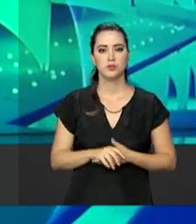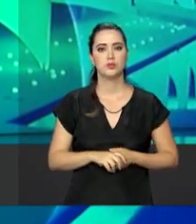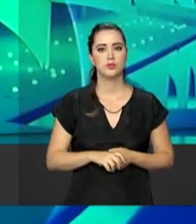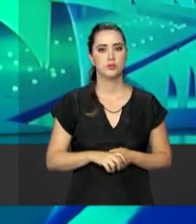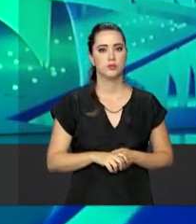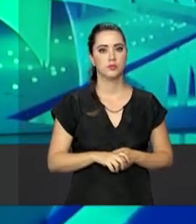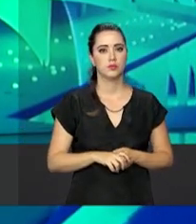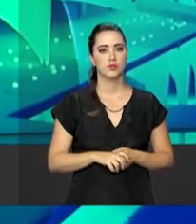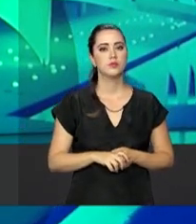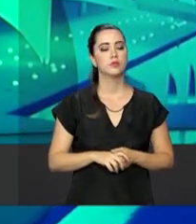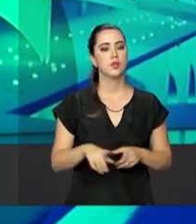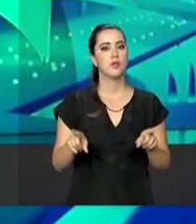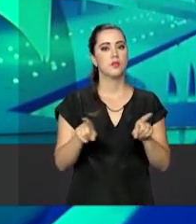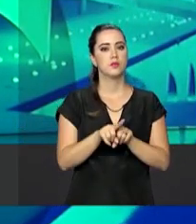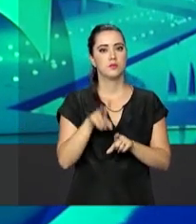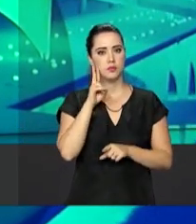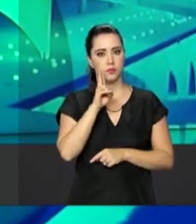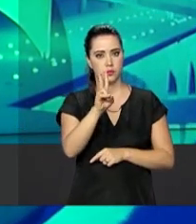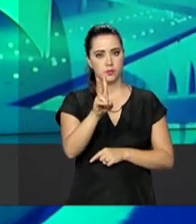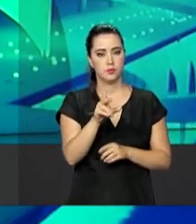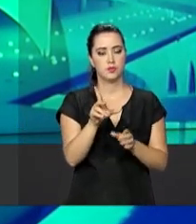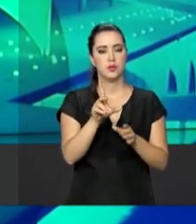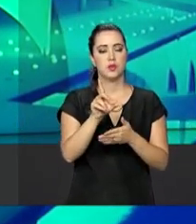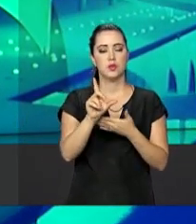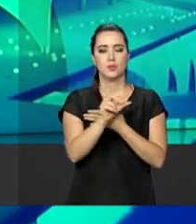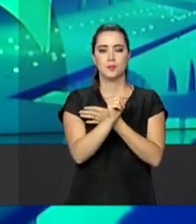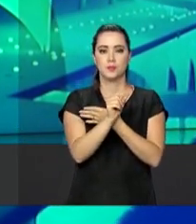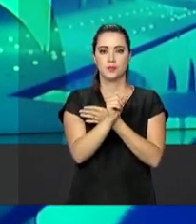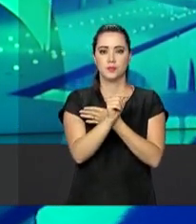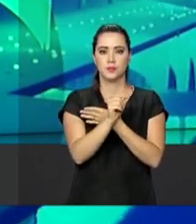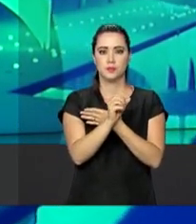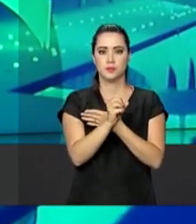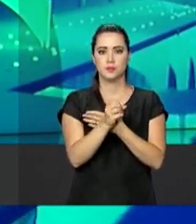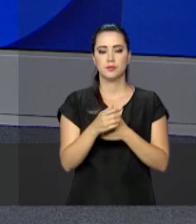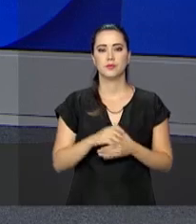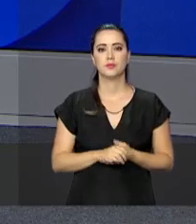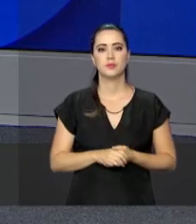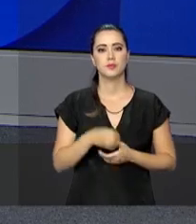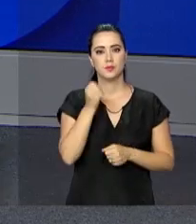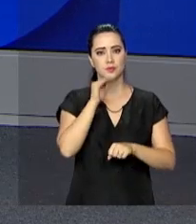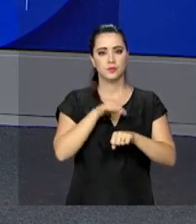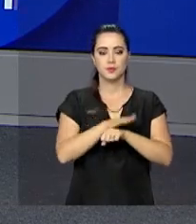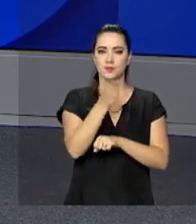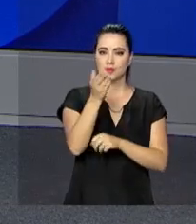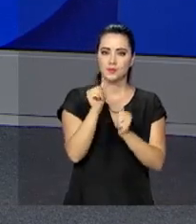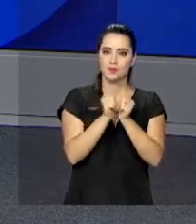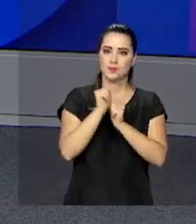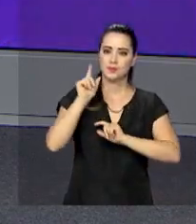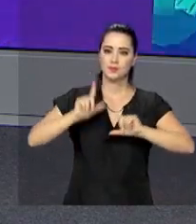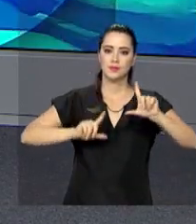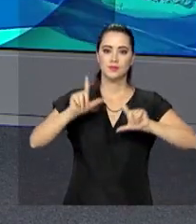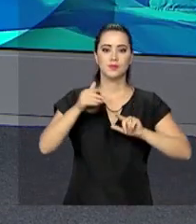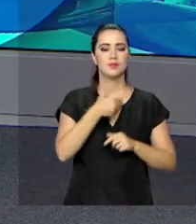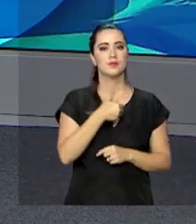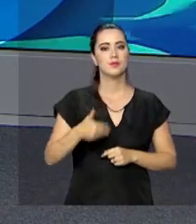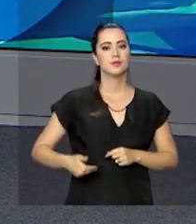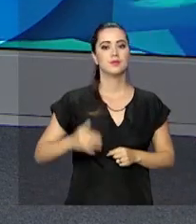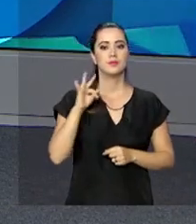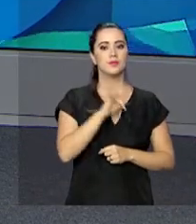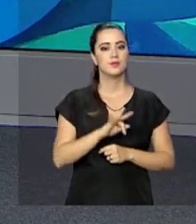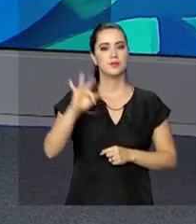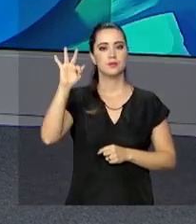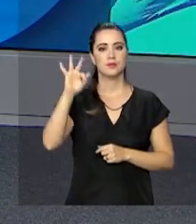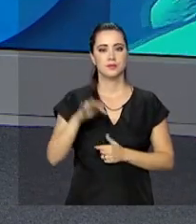em nosso canal no YouTube. Acesse também o nosso perfil no Twitter. Uma boa noite para você e continue com a gente aqui na